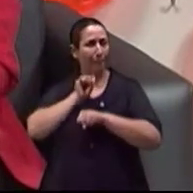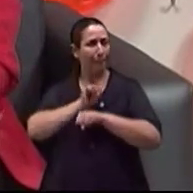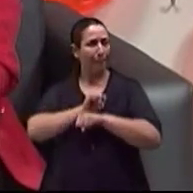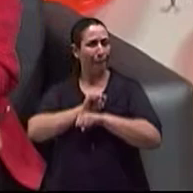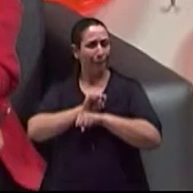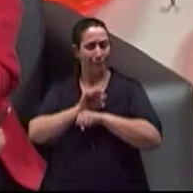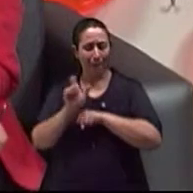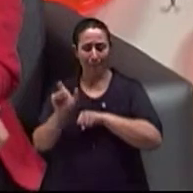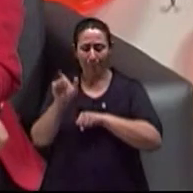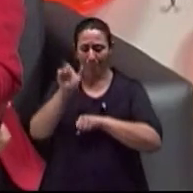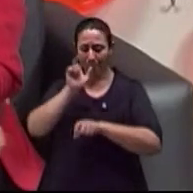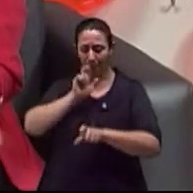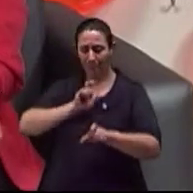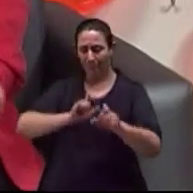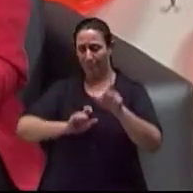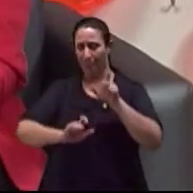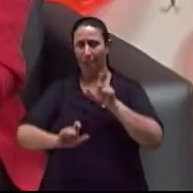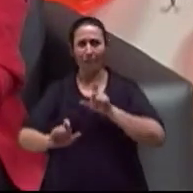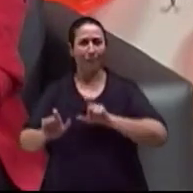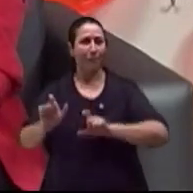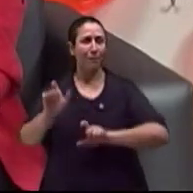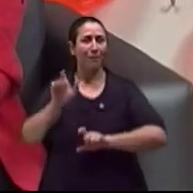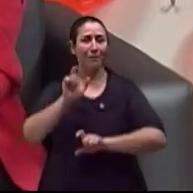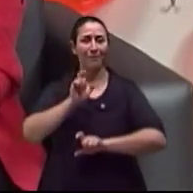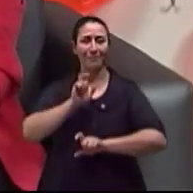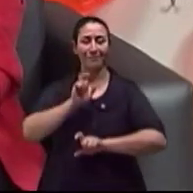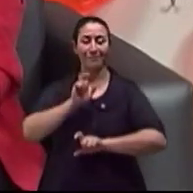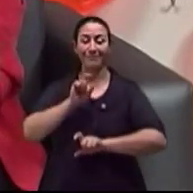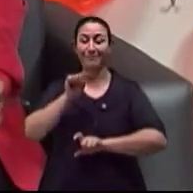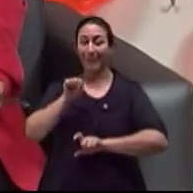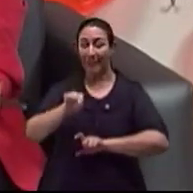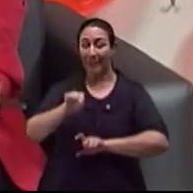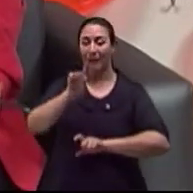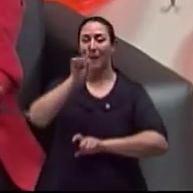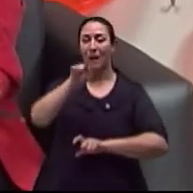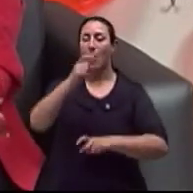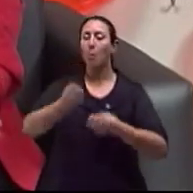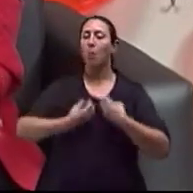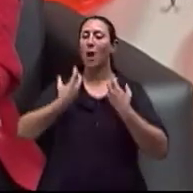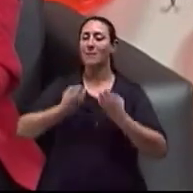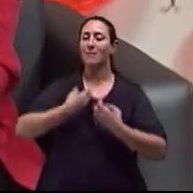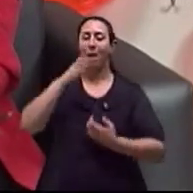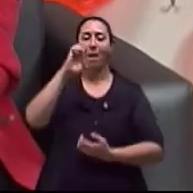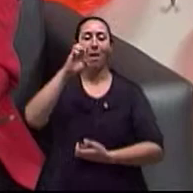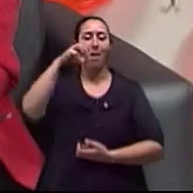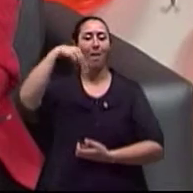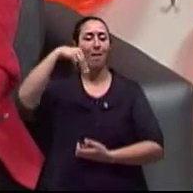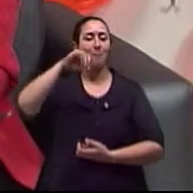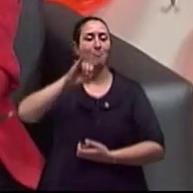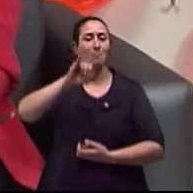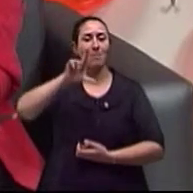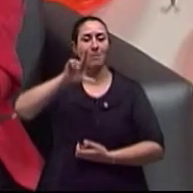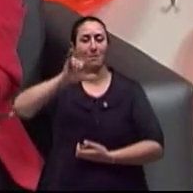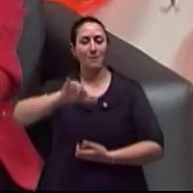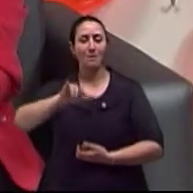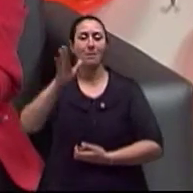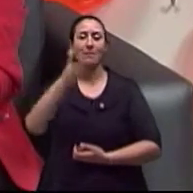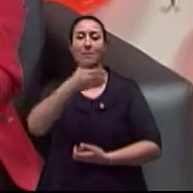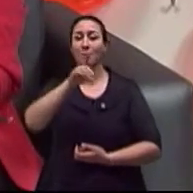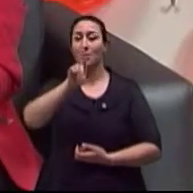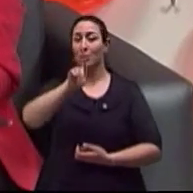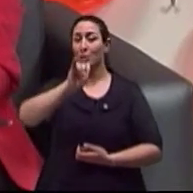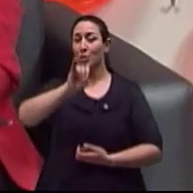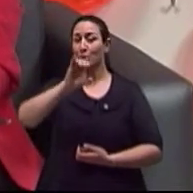palavras de Emily Dixon, né? Pois é, e nós continuamos aqui com essa abertura linda a conversa sobre o livro Transcender